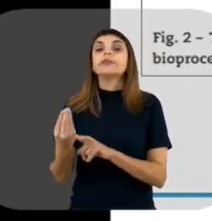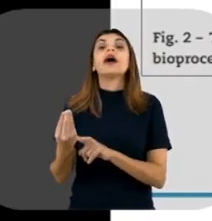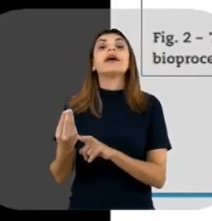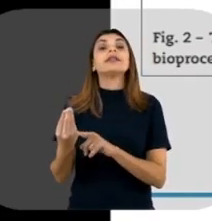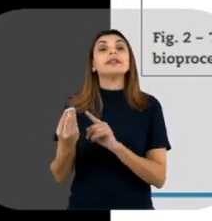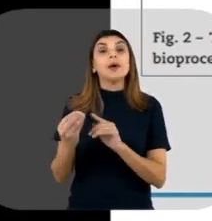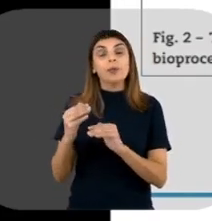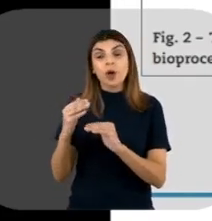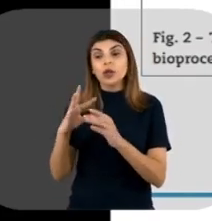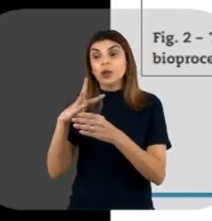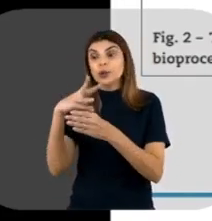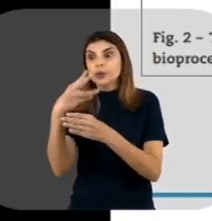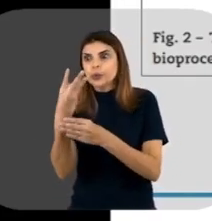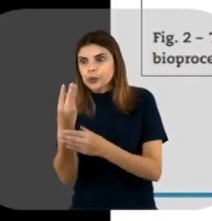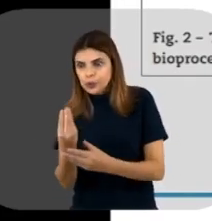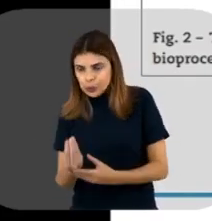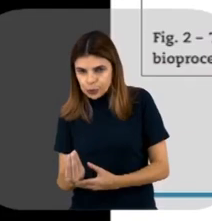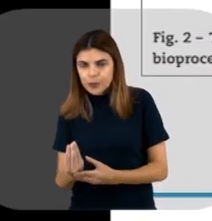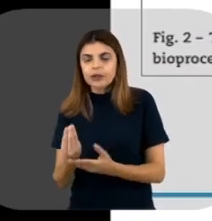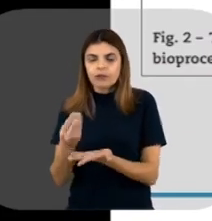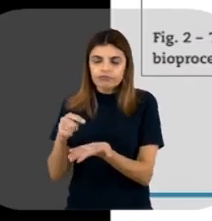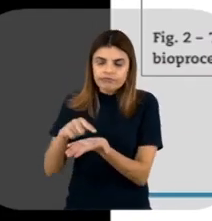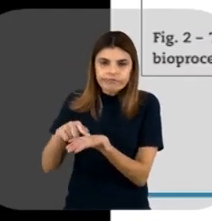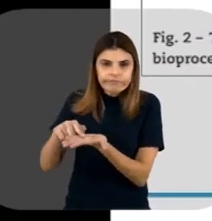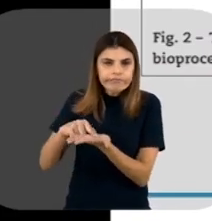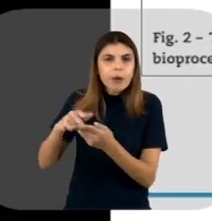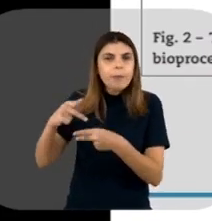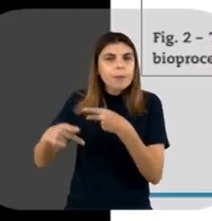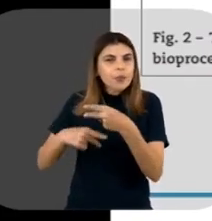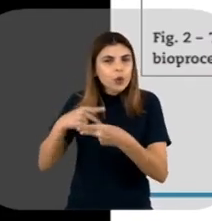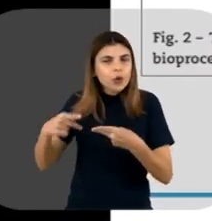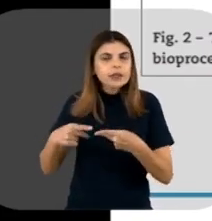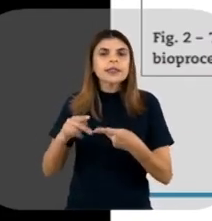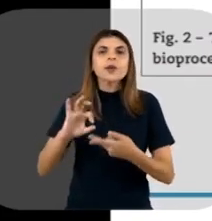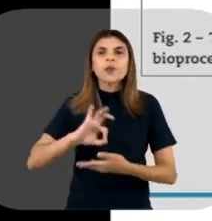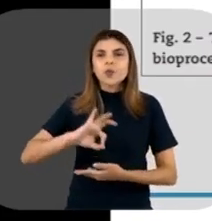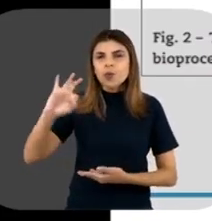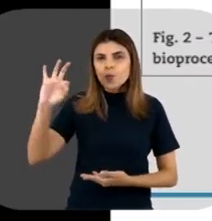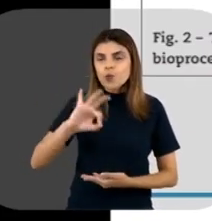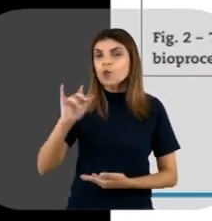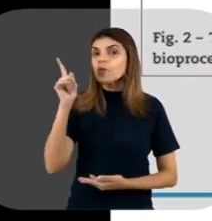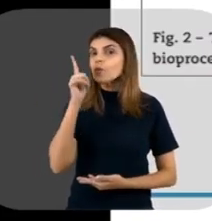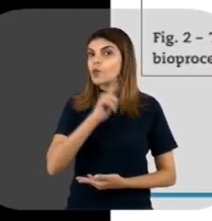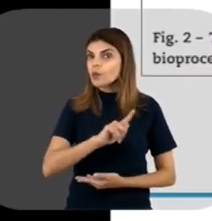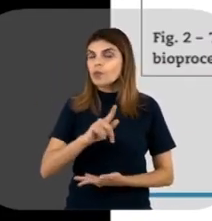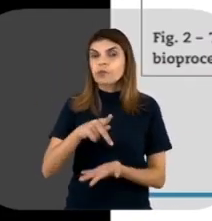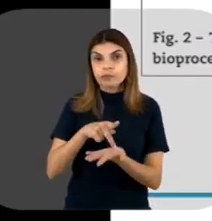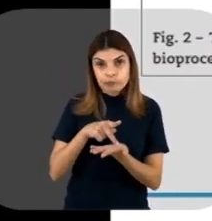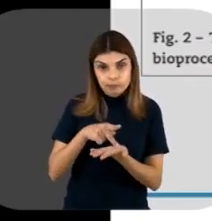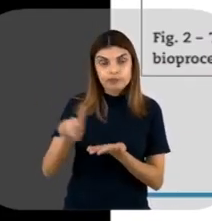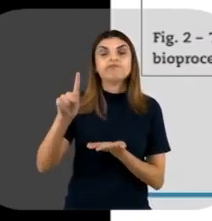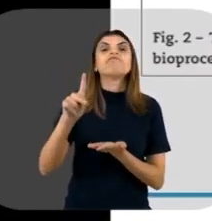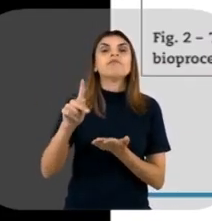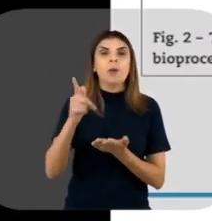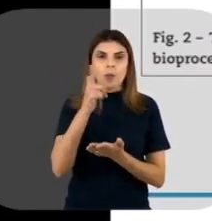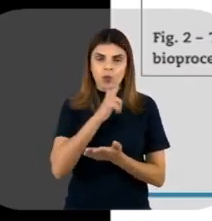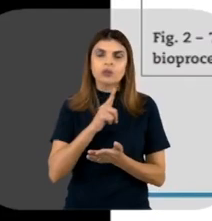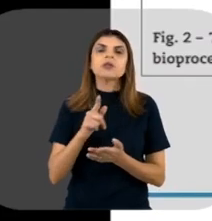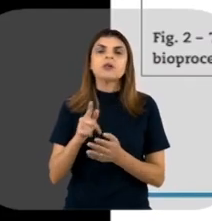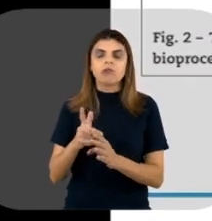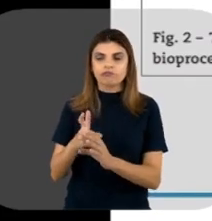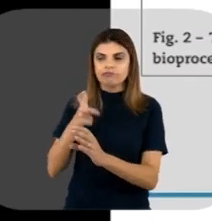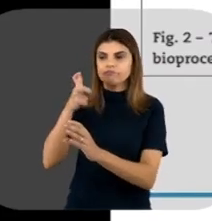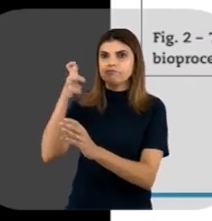Depois, adia a filtração para deixar a proteína na condição ideal, né? Para